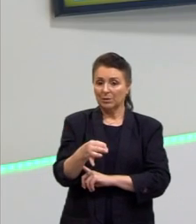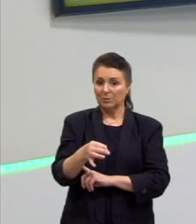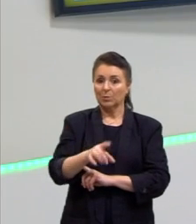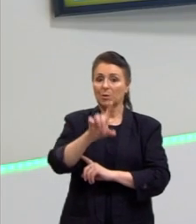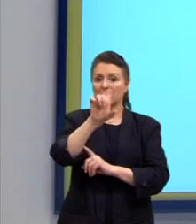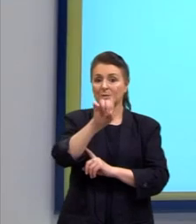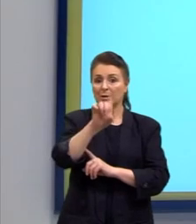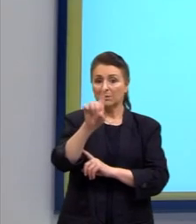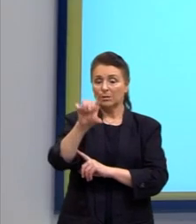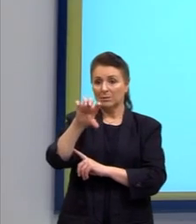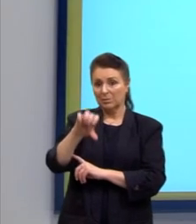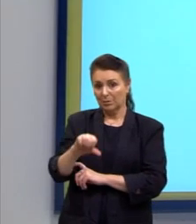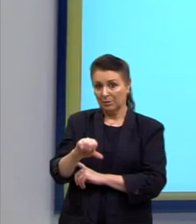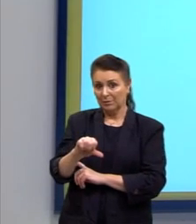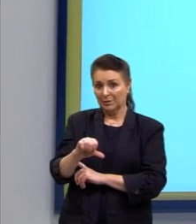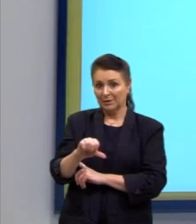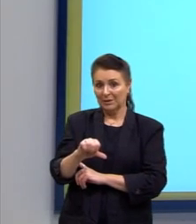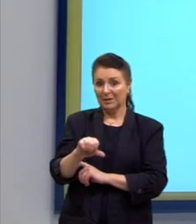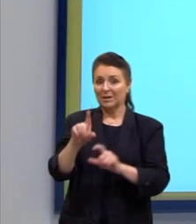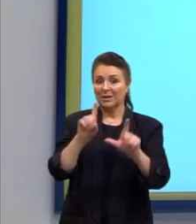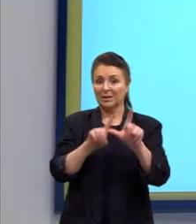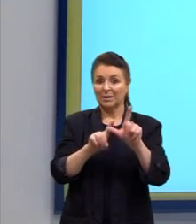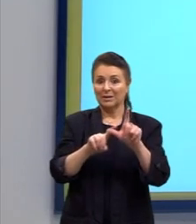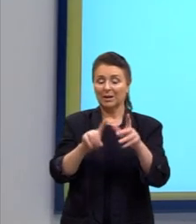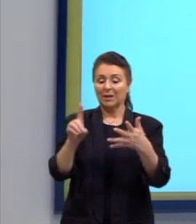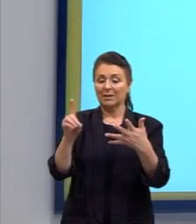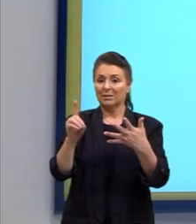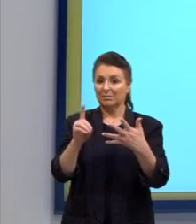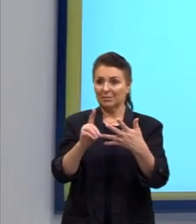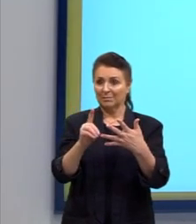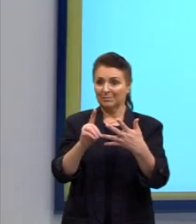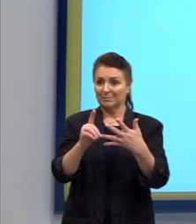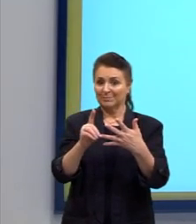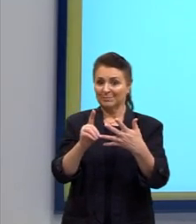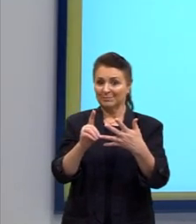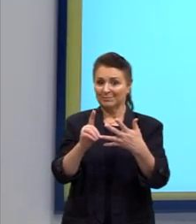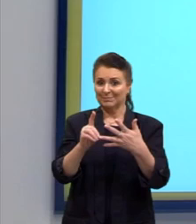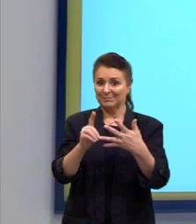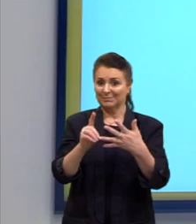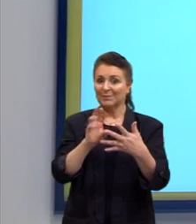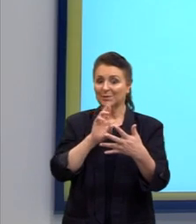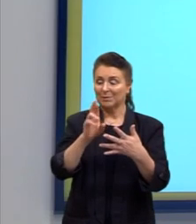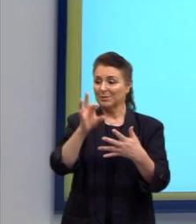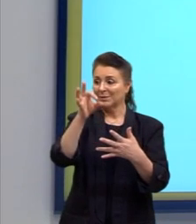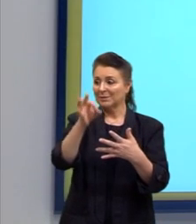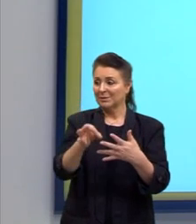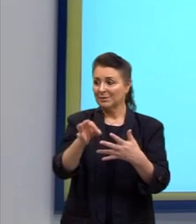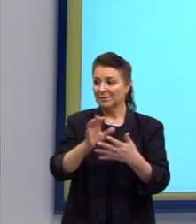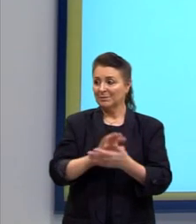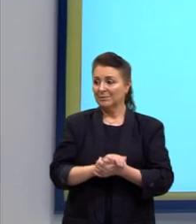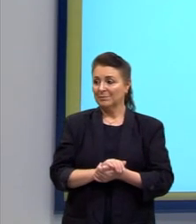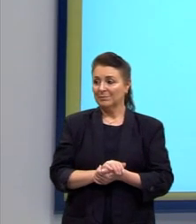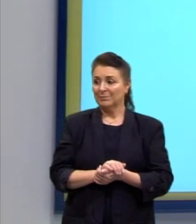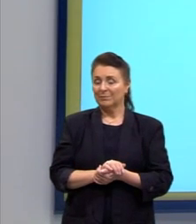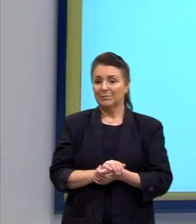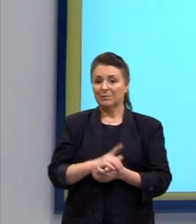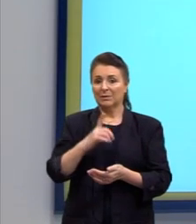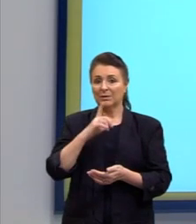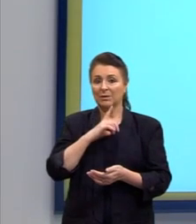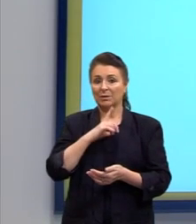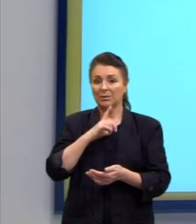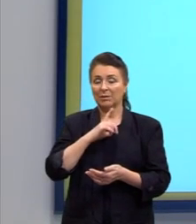119 está lá na letra D. Seria a alternativa correta. Aqui, gente, envolveu uma